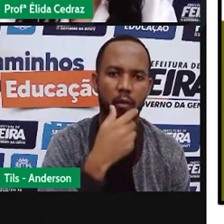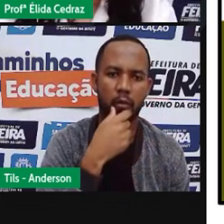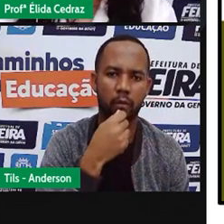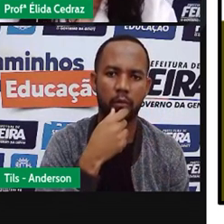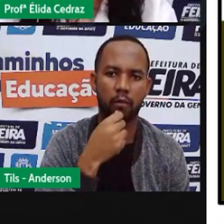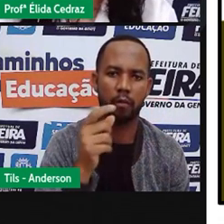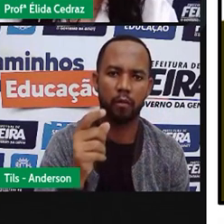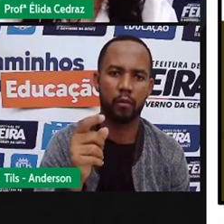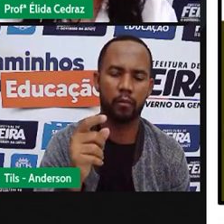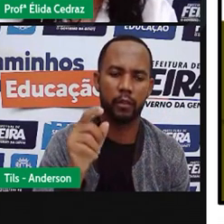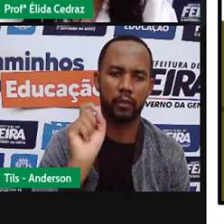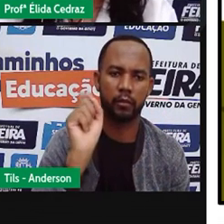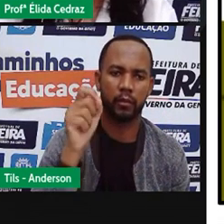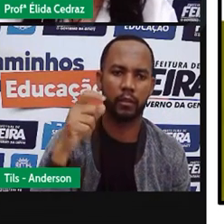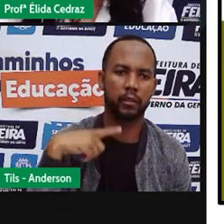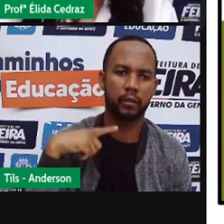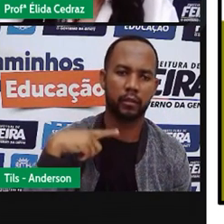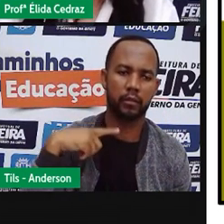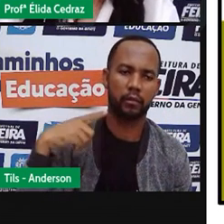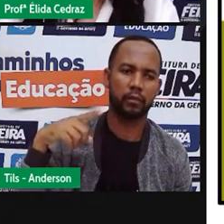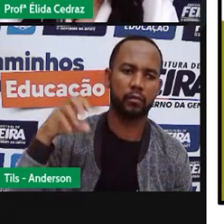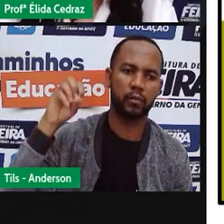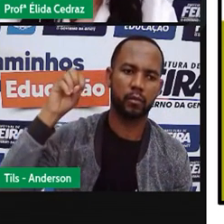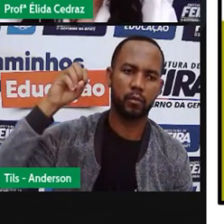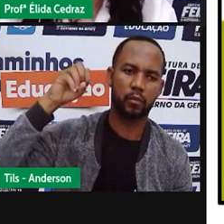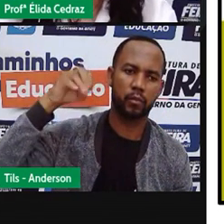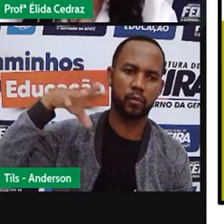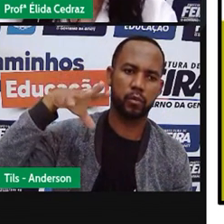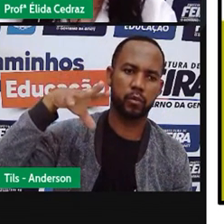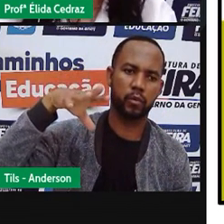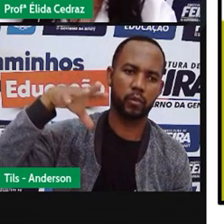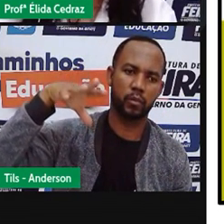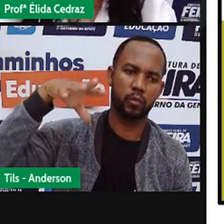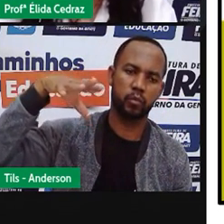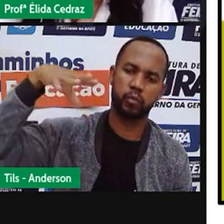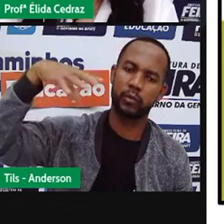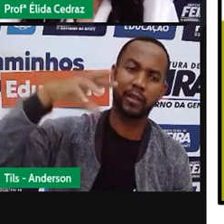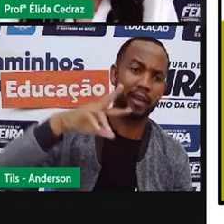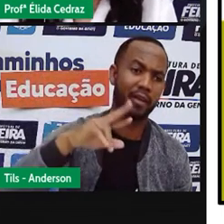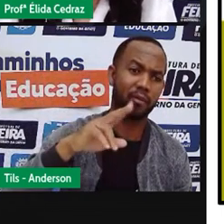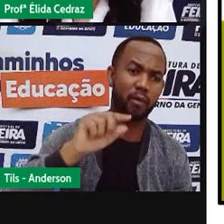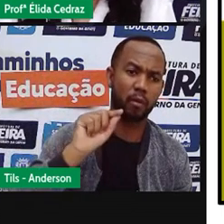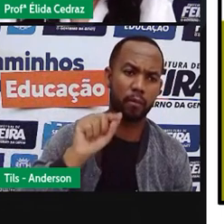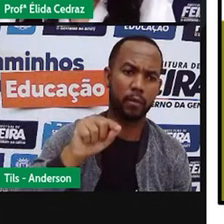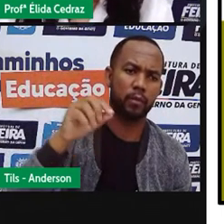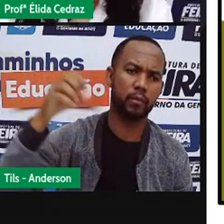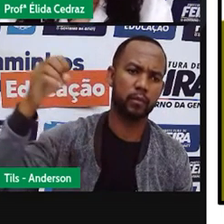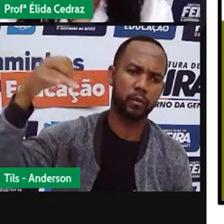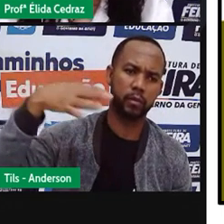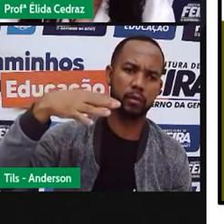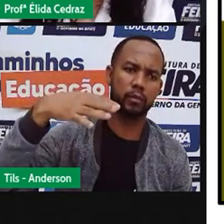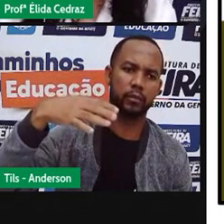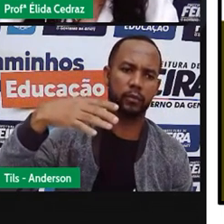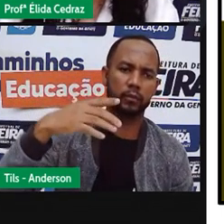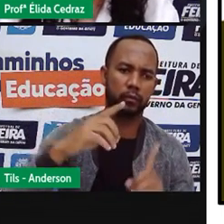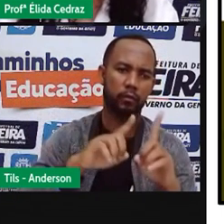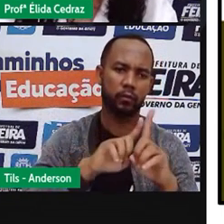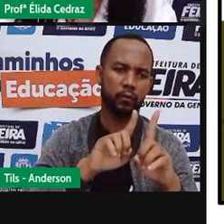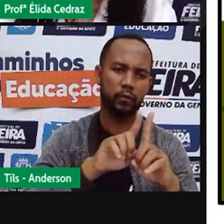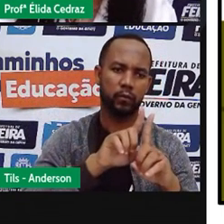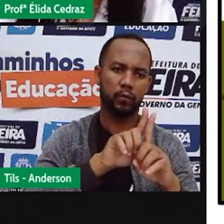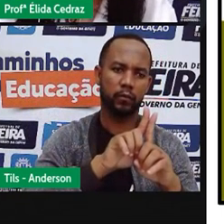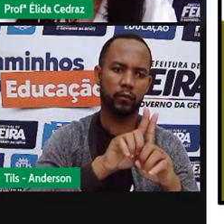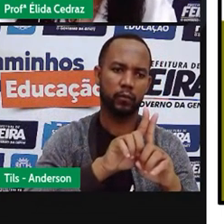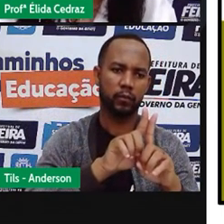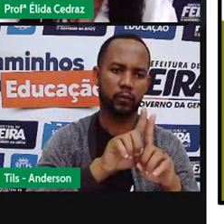sendo iluminados por uma fonte de luz e estão projetando as